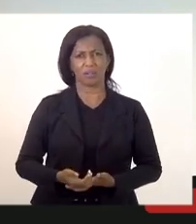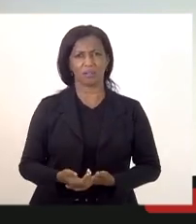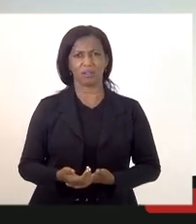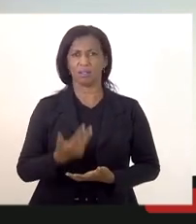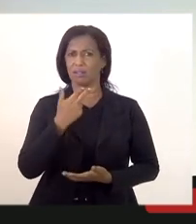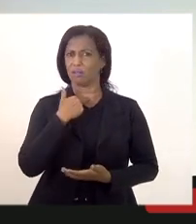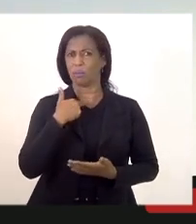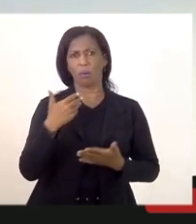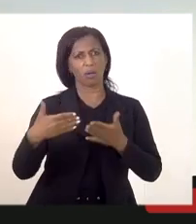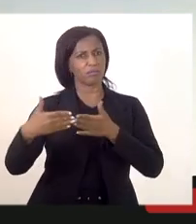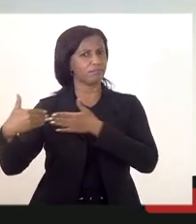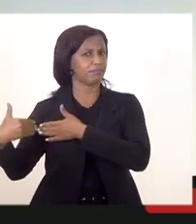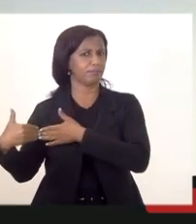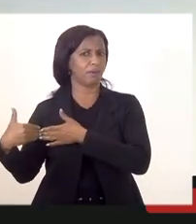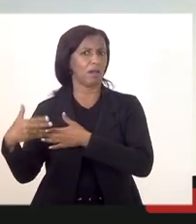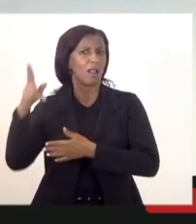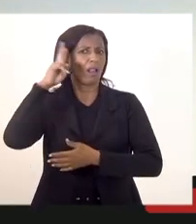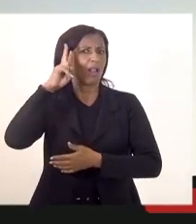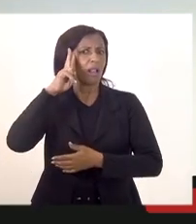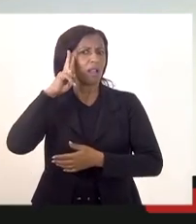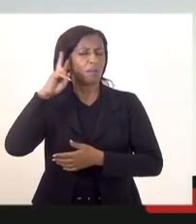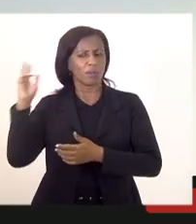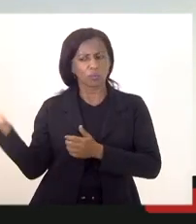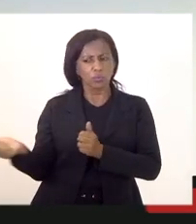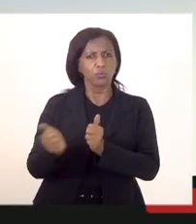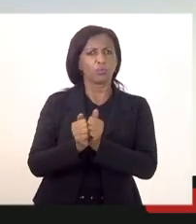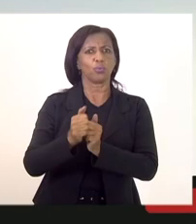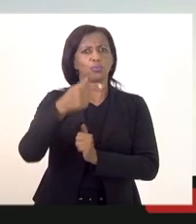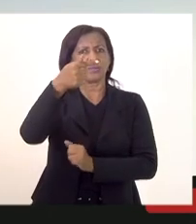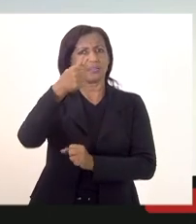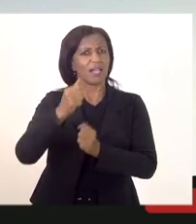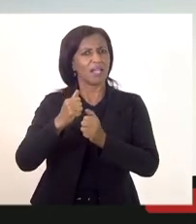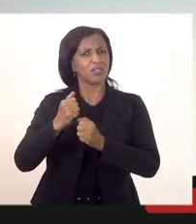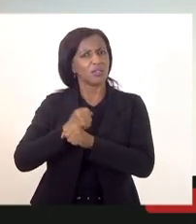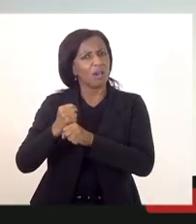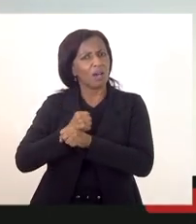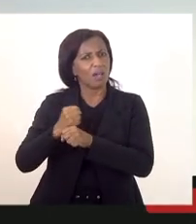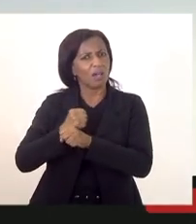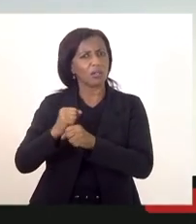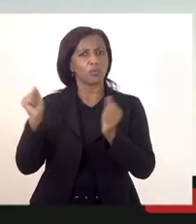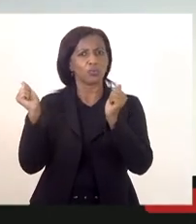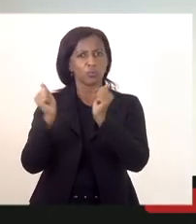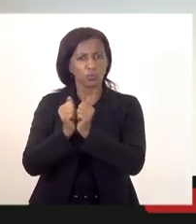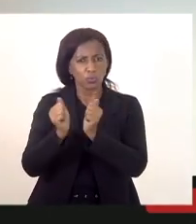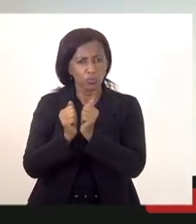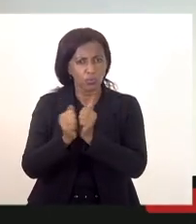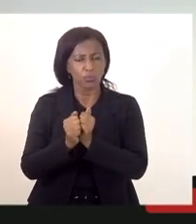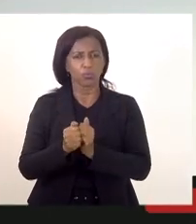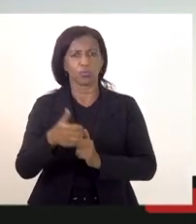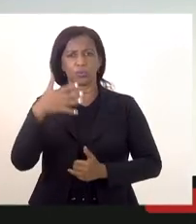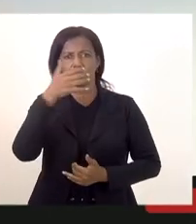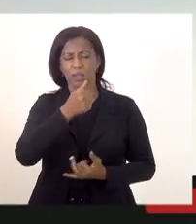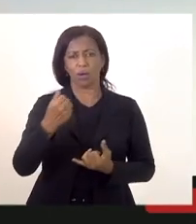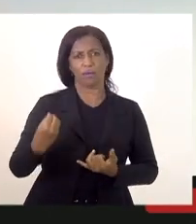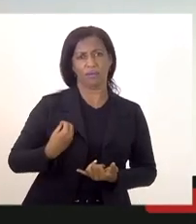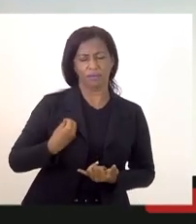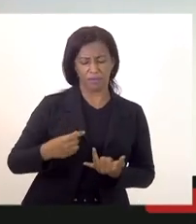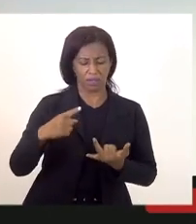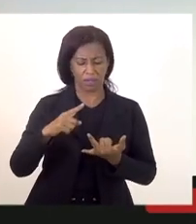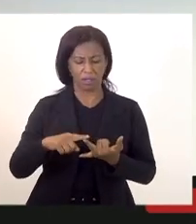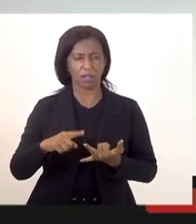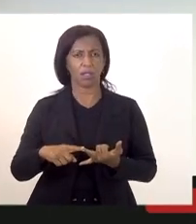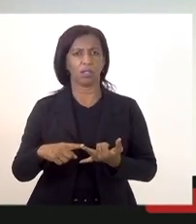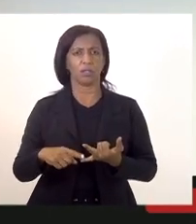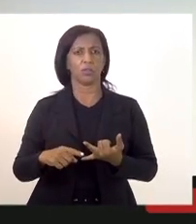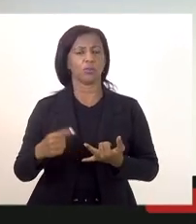a toda a nossa luta de 7 anos que estamos juntos com os combatentes estamos juntos com o guarda-vil estamos juntos com os motoristas e a